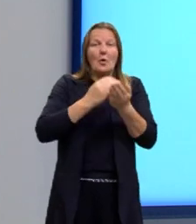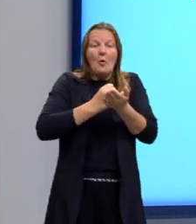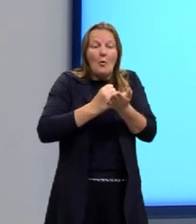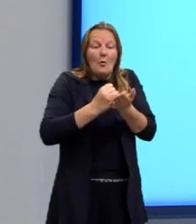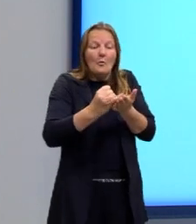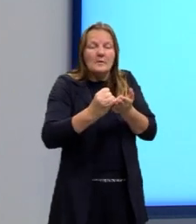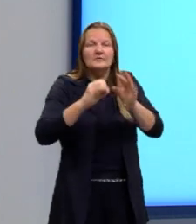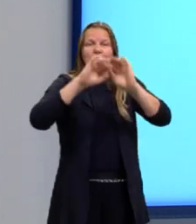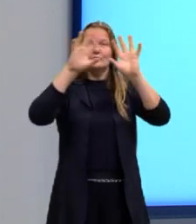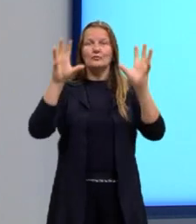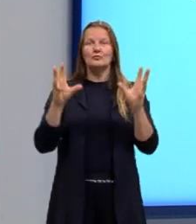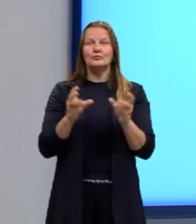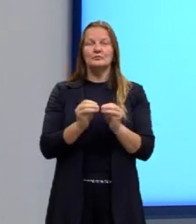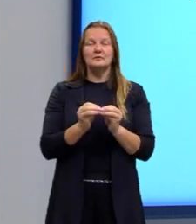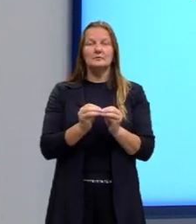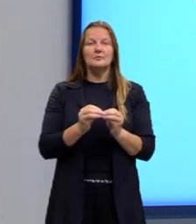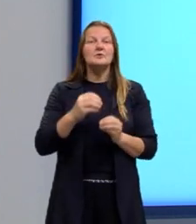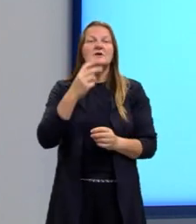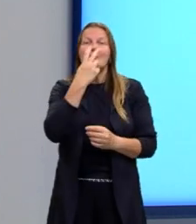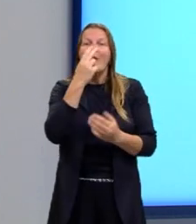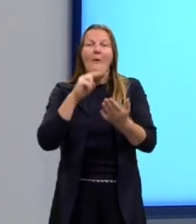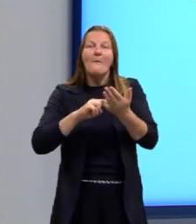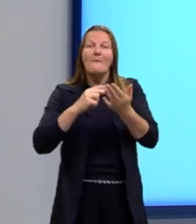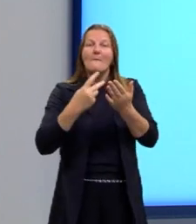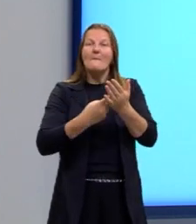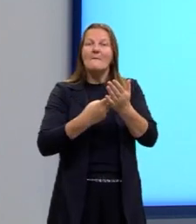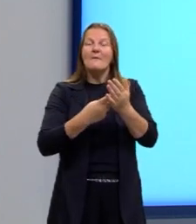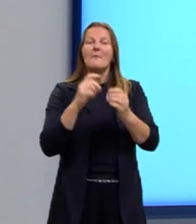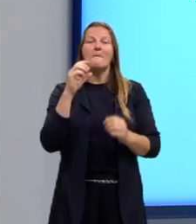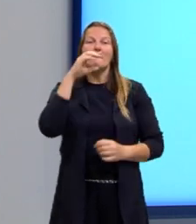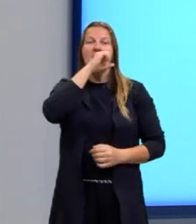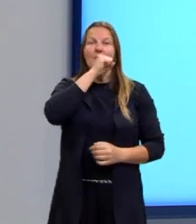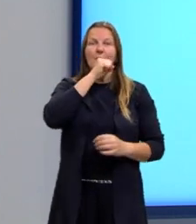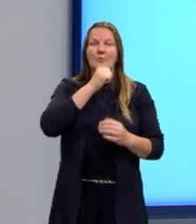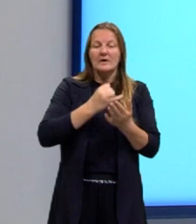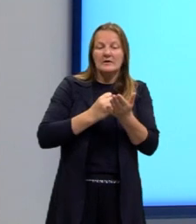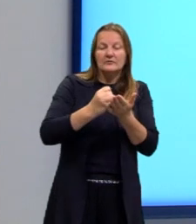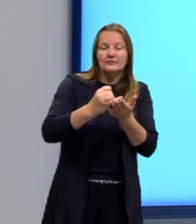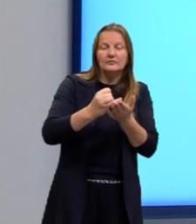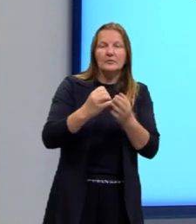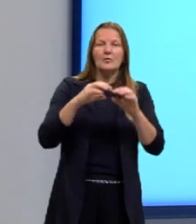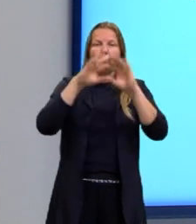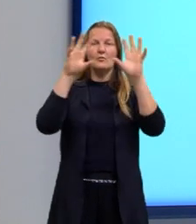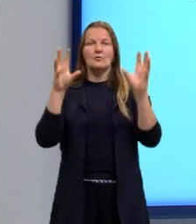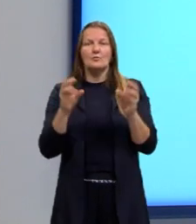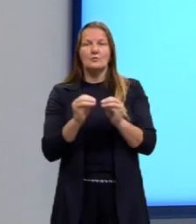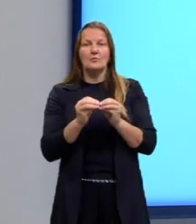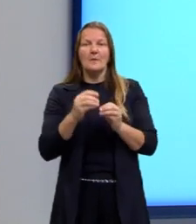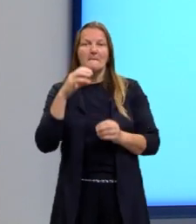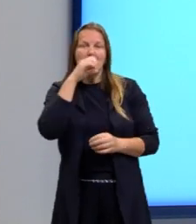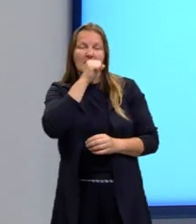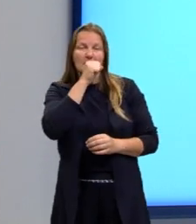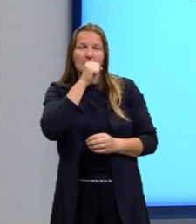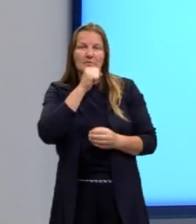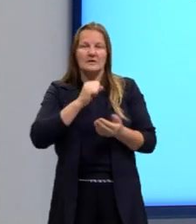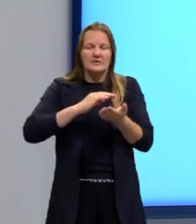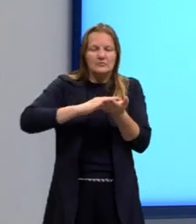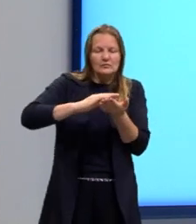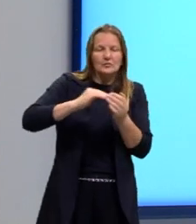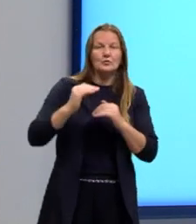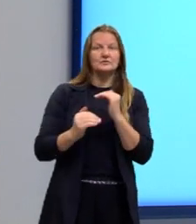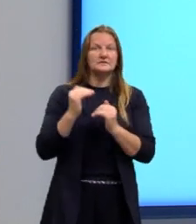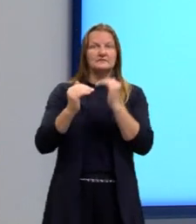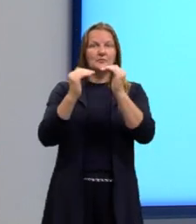ocupam o papel de pão. E os desenvolvimentos de recheio. Nesse sentido,